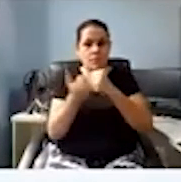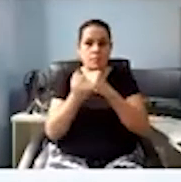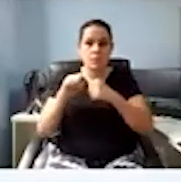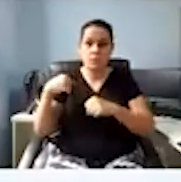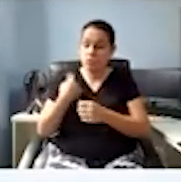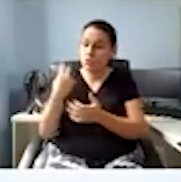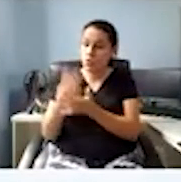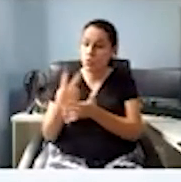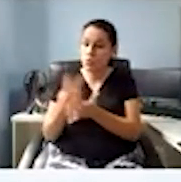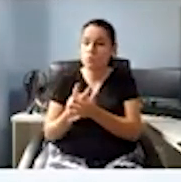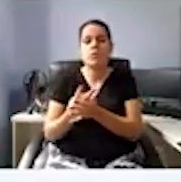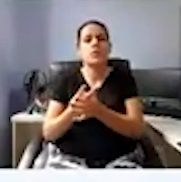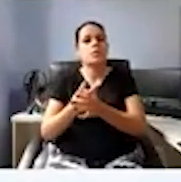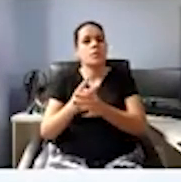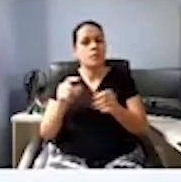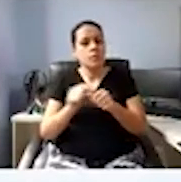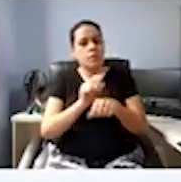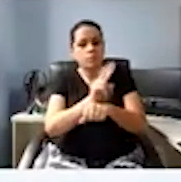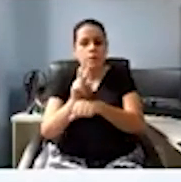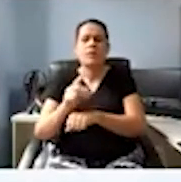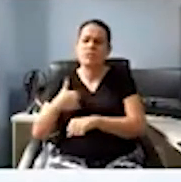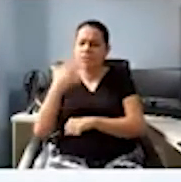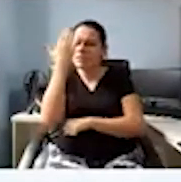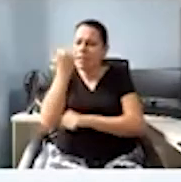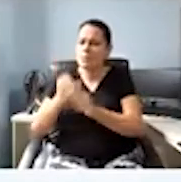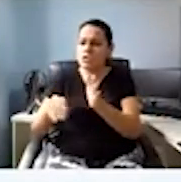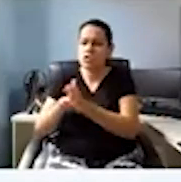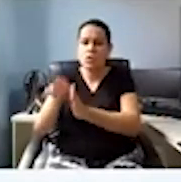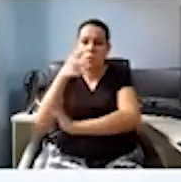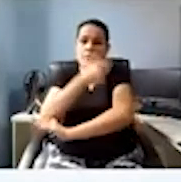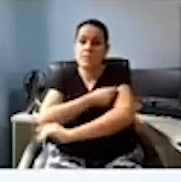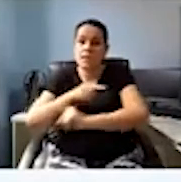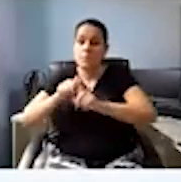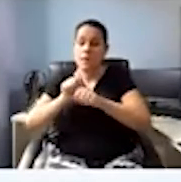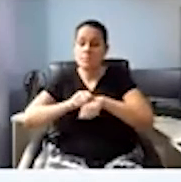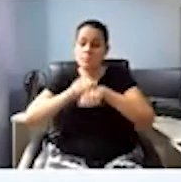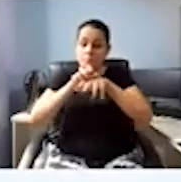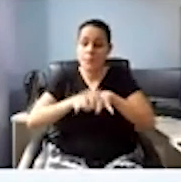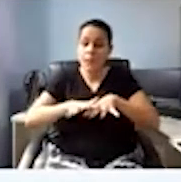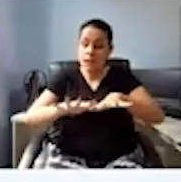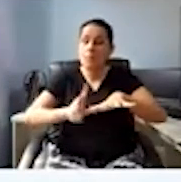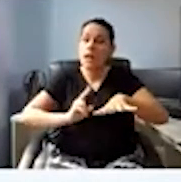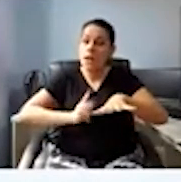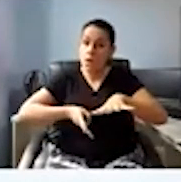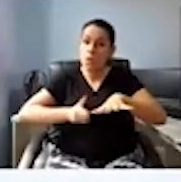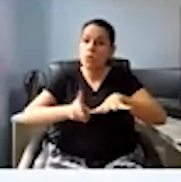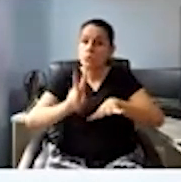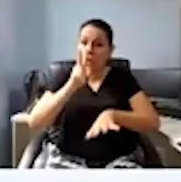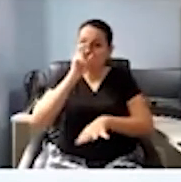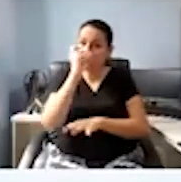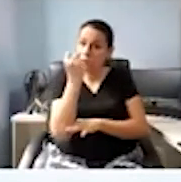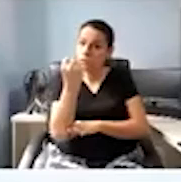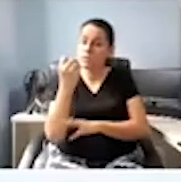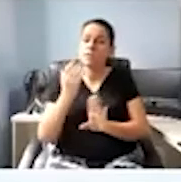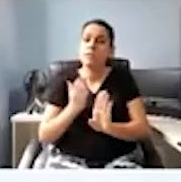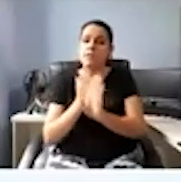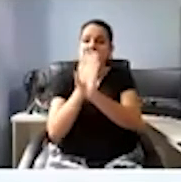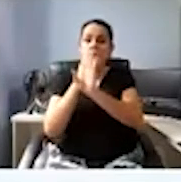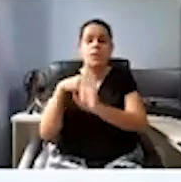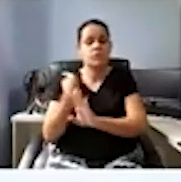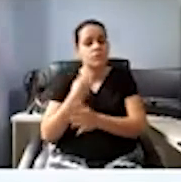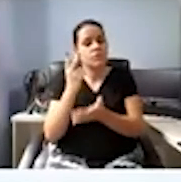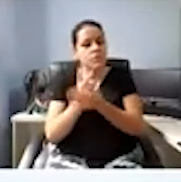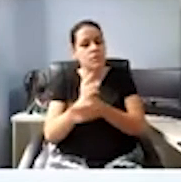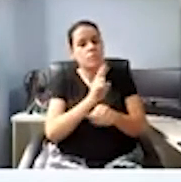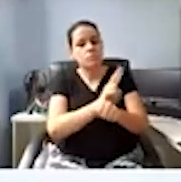cuidando, né? Por mais que chegou a vacina, mas eu acho que a pandemia ainda não acabou, então, com certeza, eu acho que a gente tem que continuar